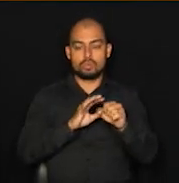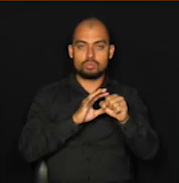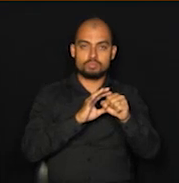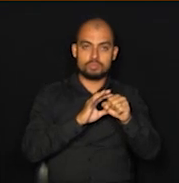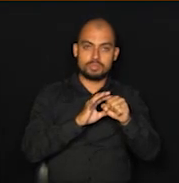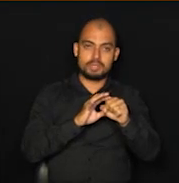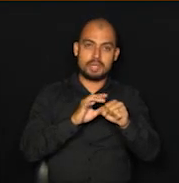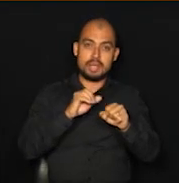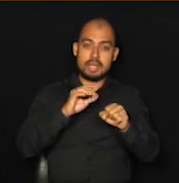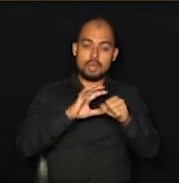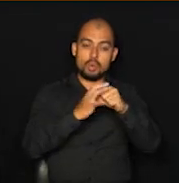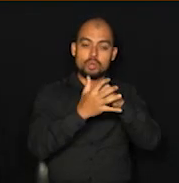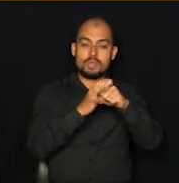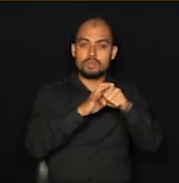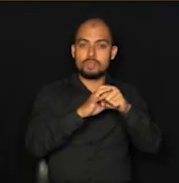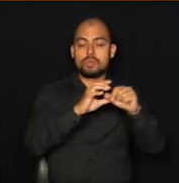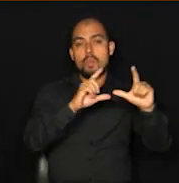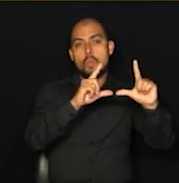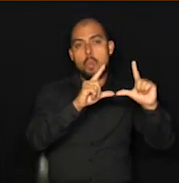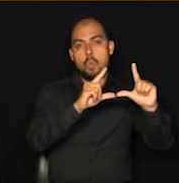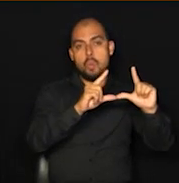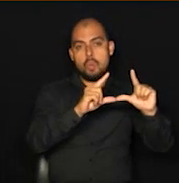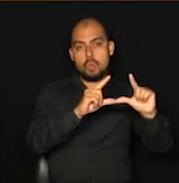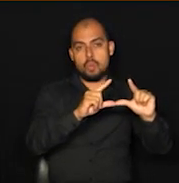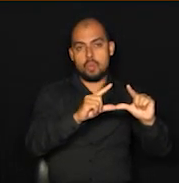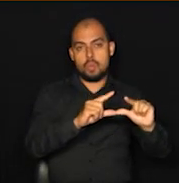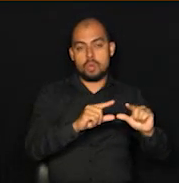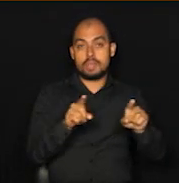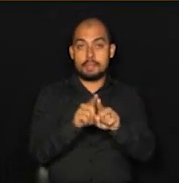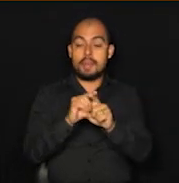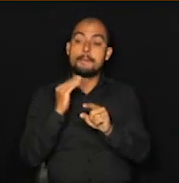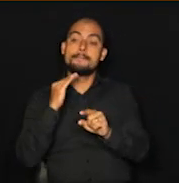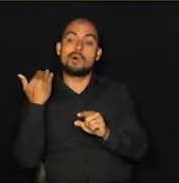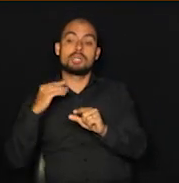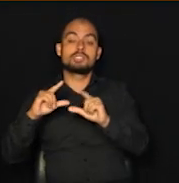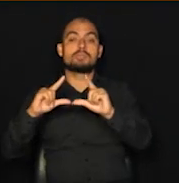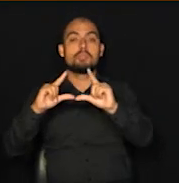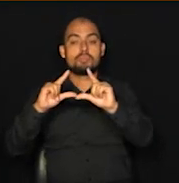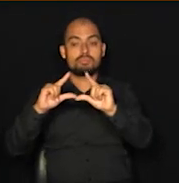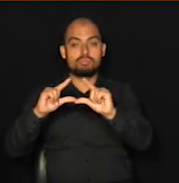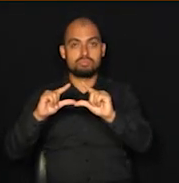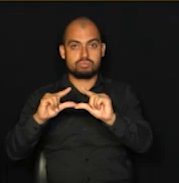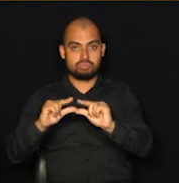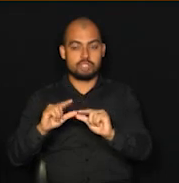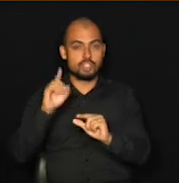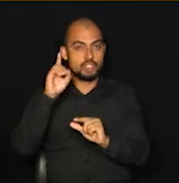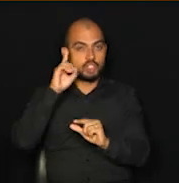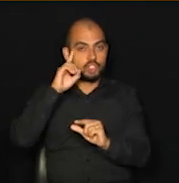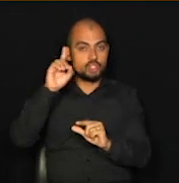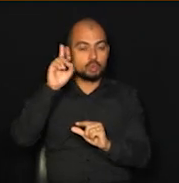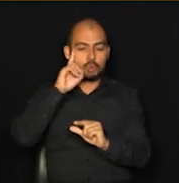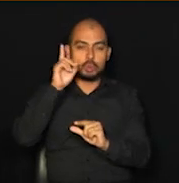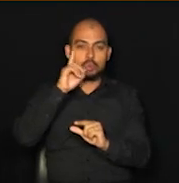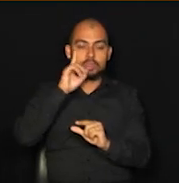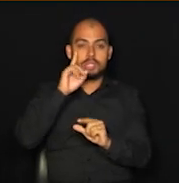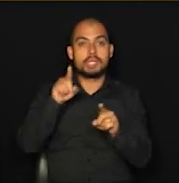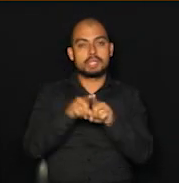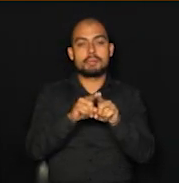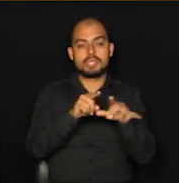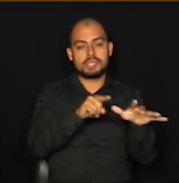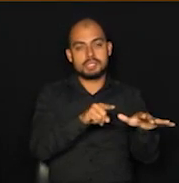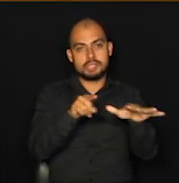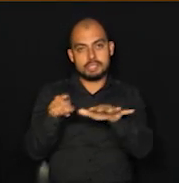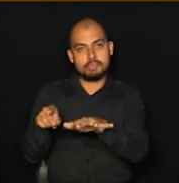chamar assim, de queda de casos, de queda de mortes, não só diária, mas a média móvel semanal e